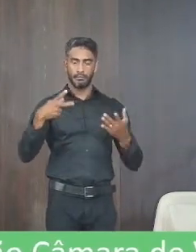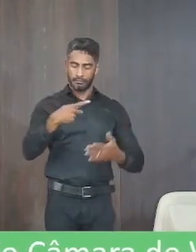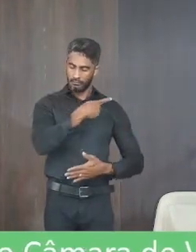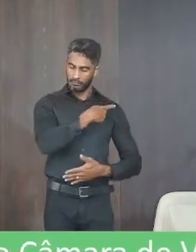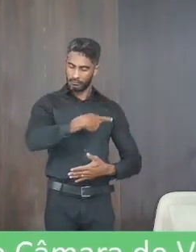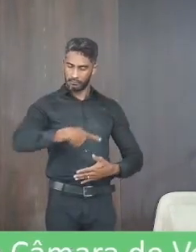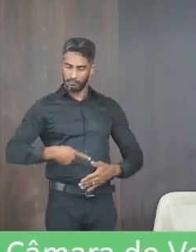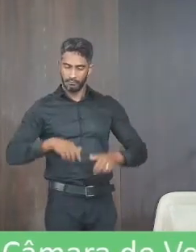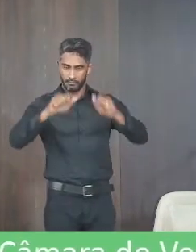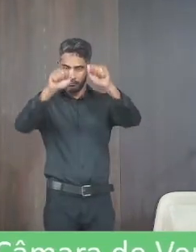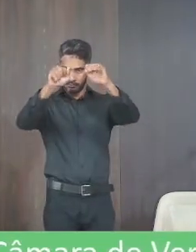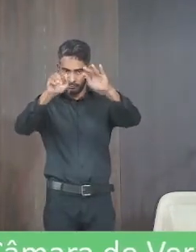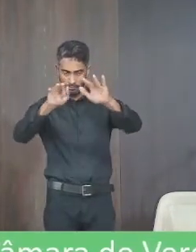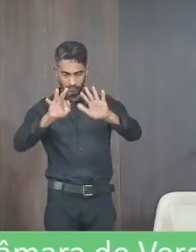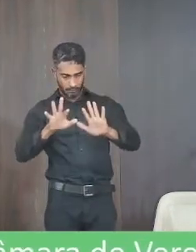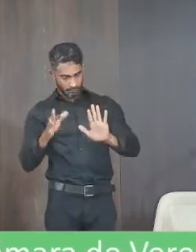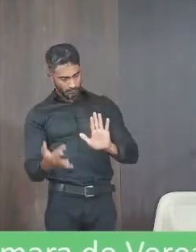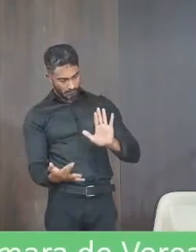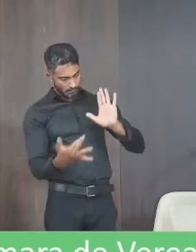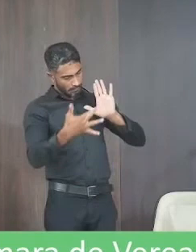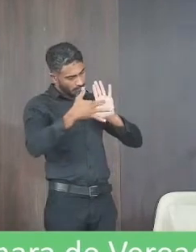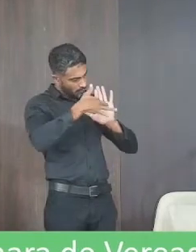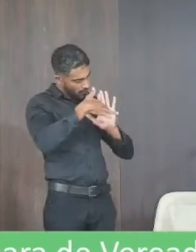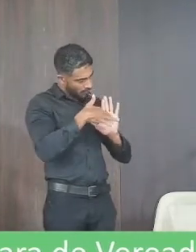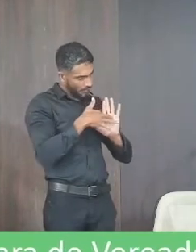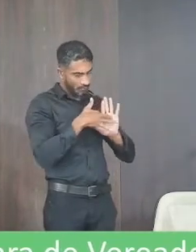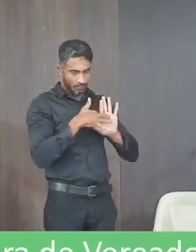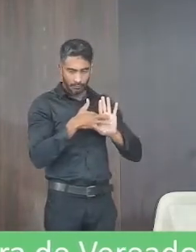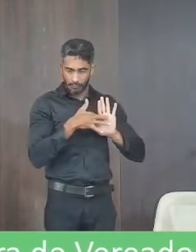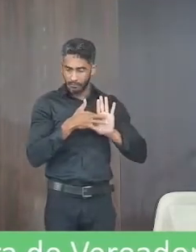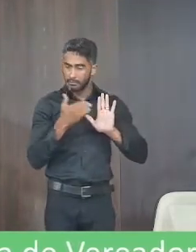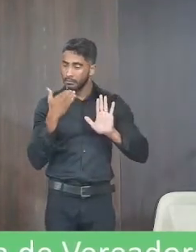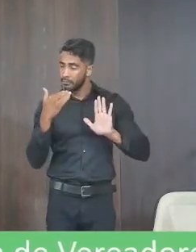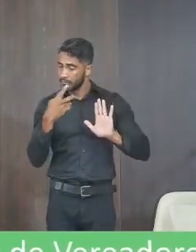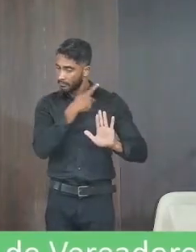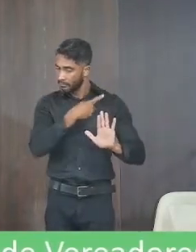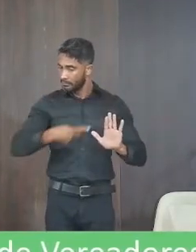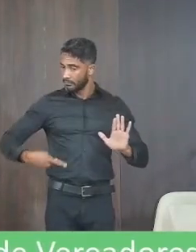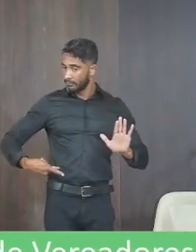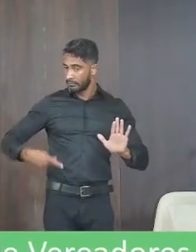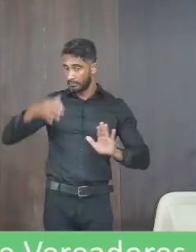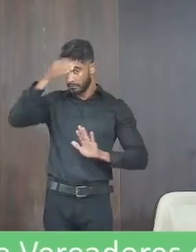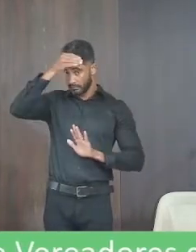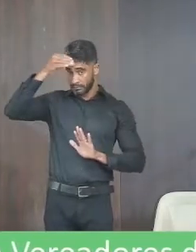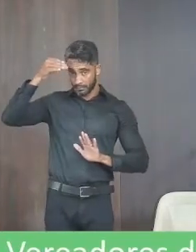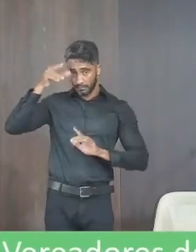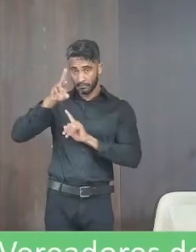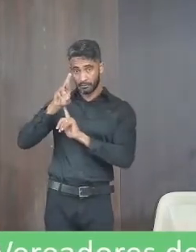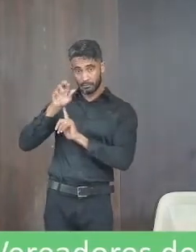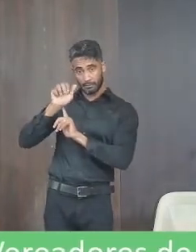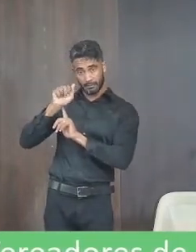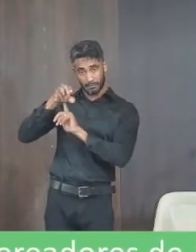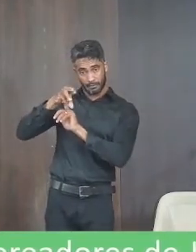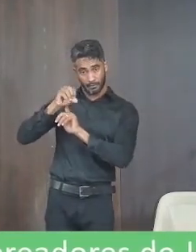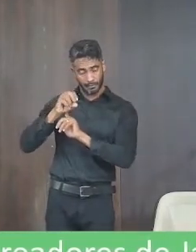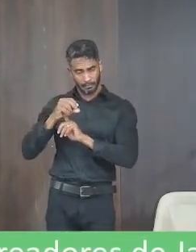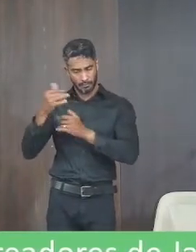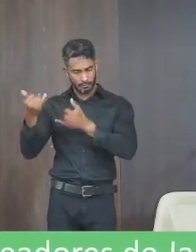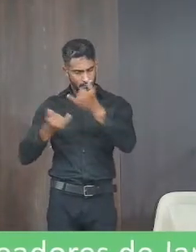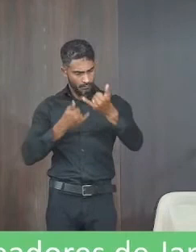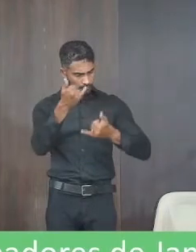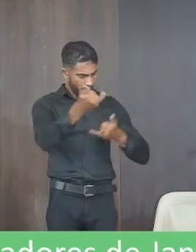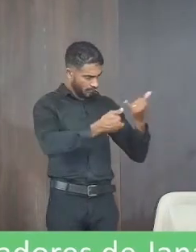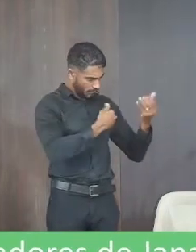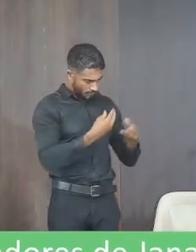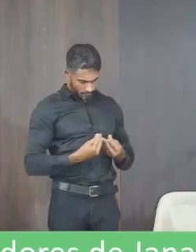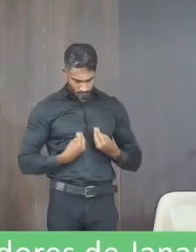que subscreve vem na forma regimental solicitar ao Sr. Presidente da Câmara Municipal Ramon Alexandre Araújo que após tramitação seja encaminhado